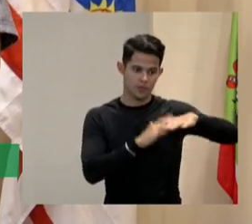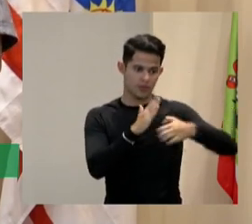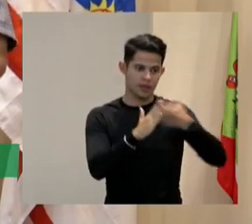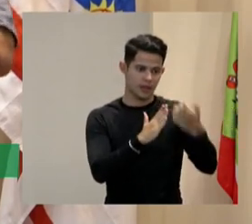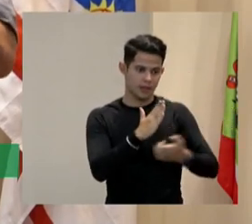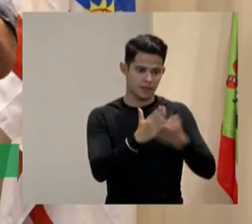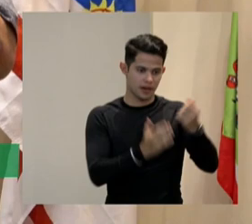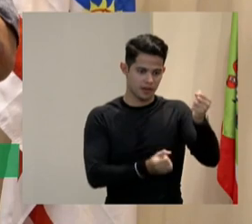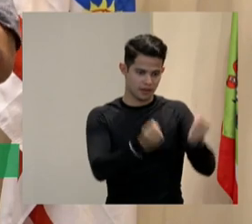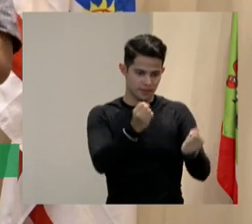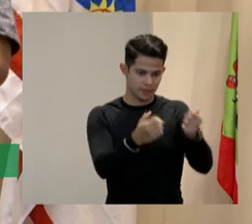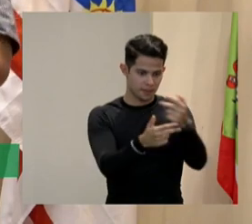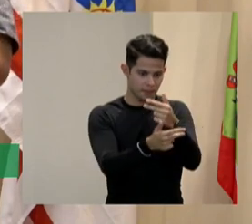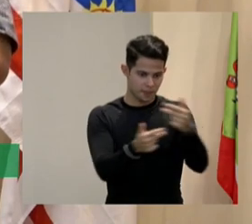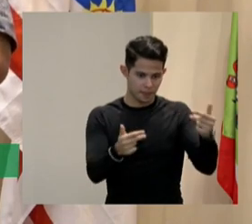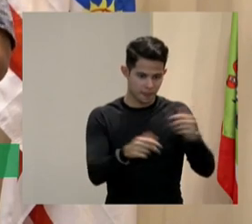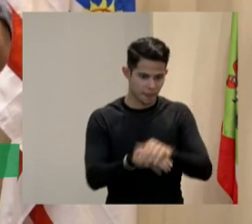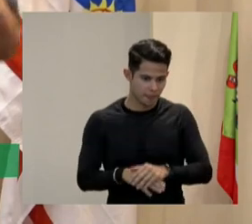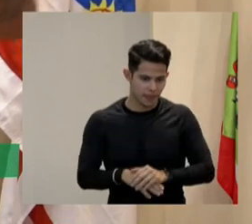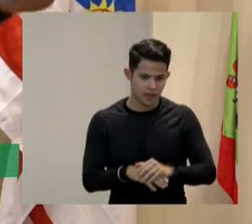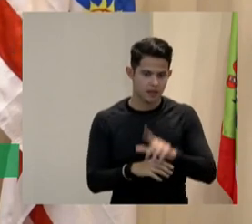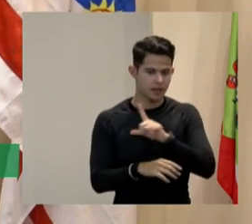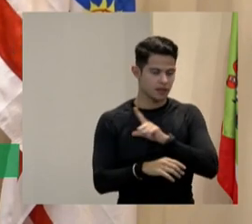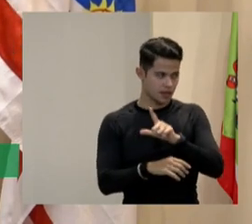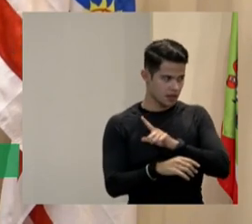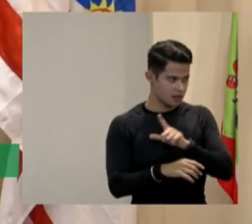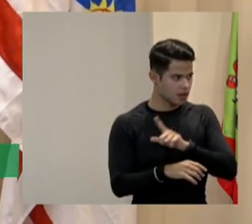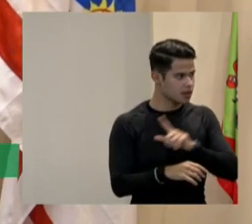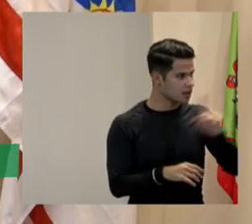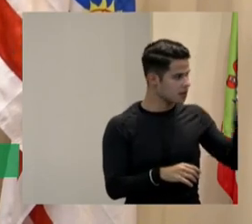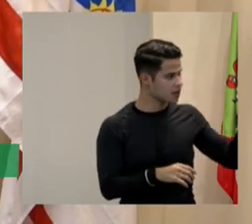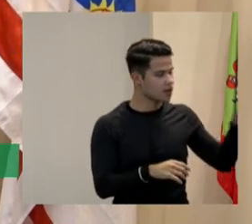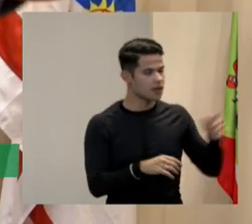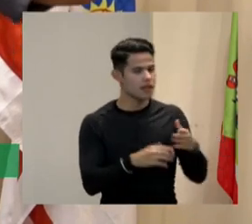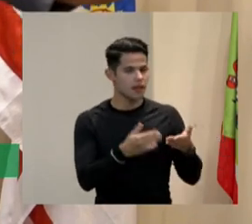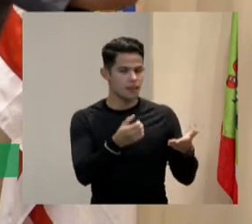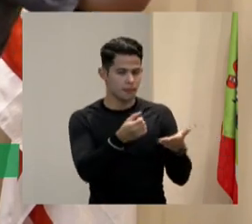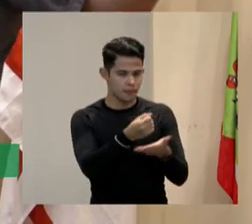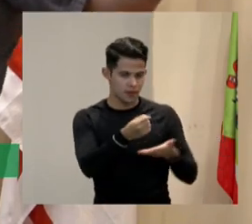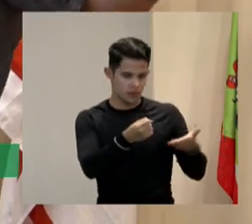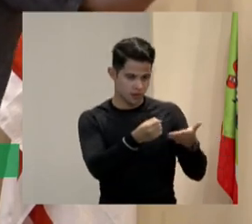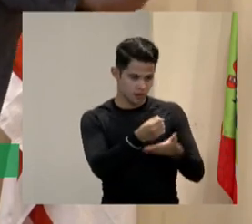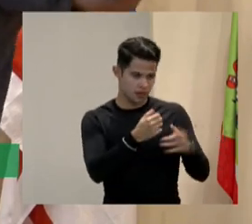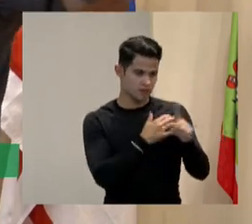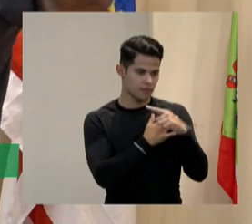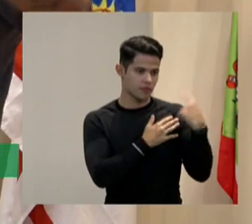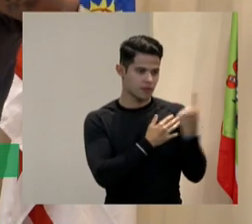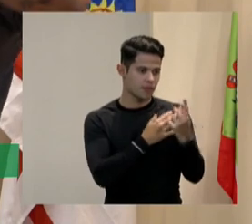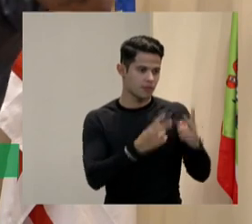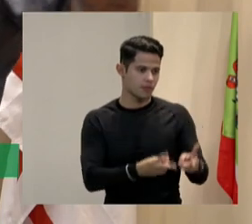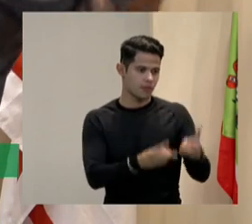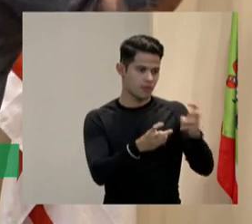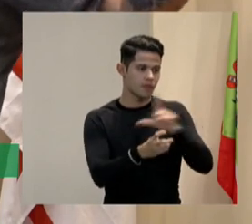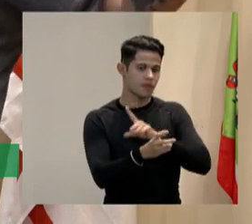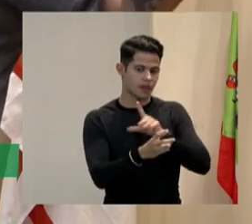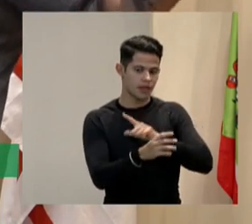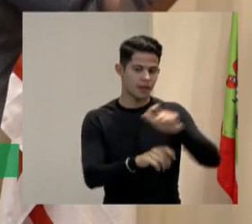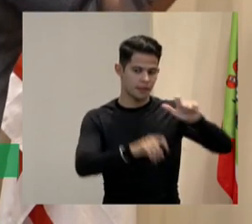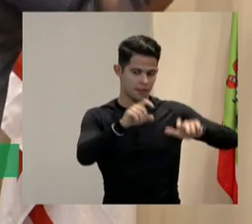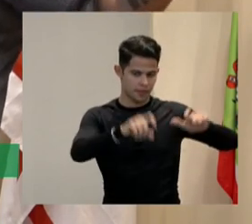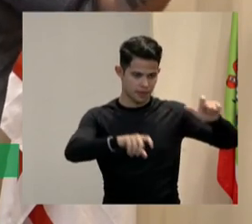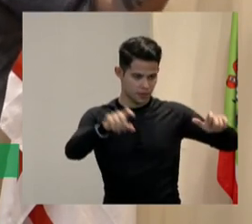a gente tem e aí vai naquela questão da mentoria que eu te falei a gente percebeu que sim tem pessoas graduadas